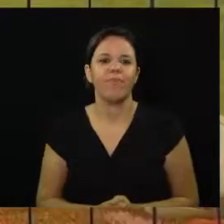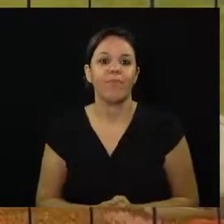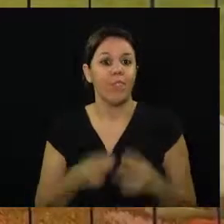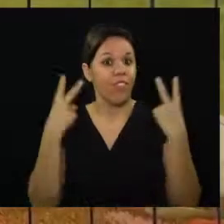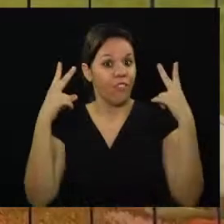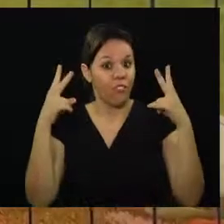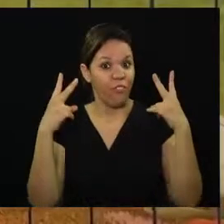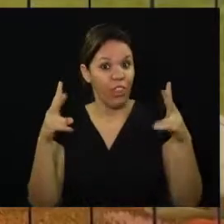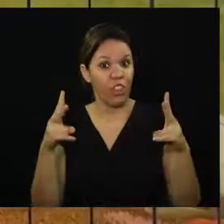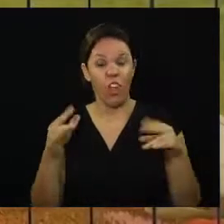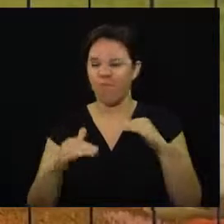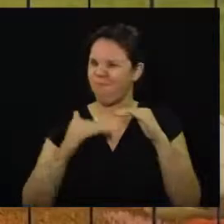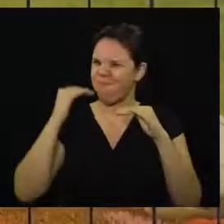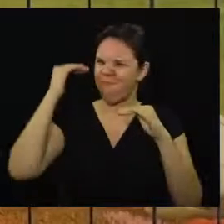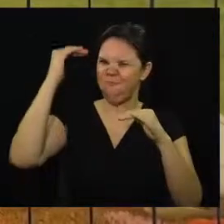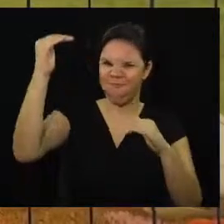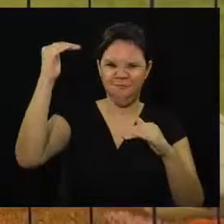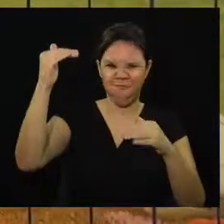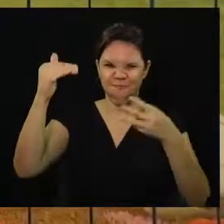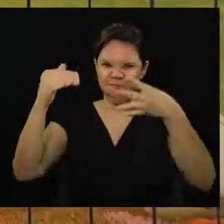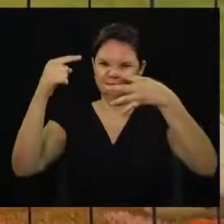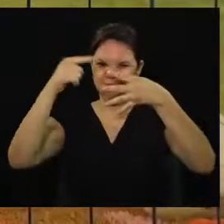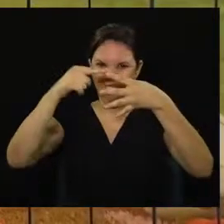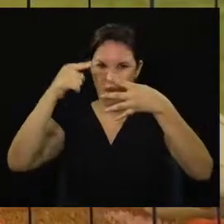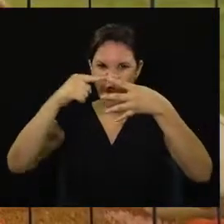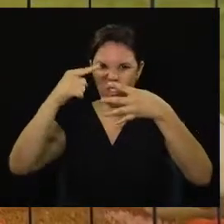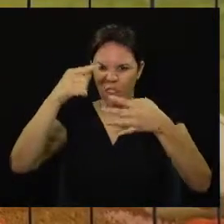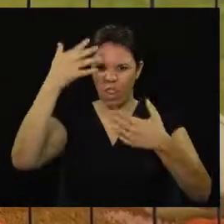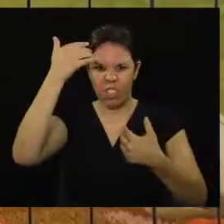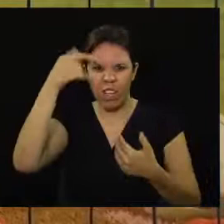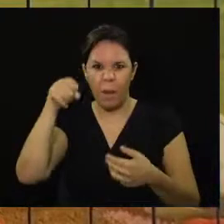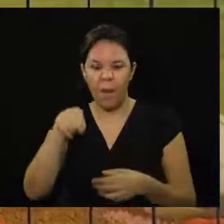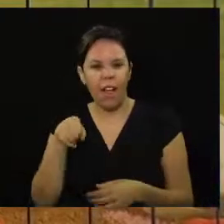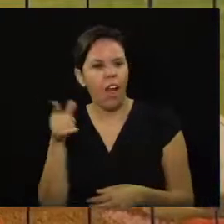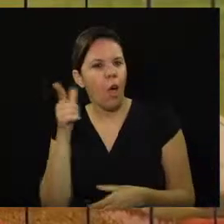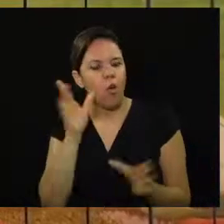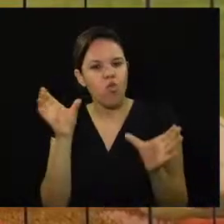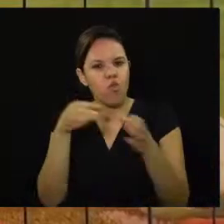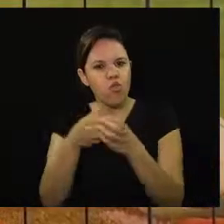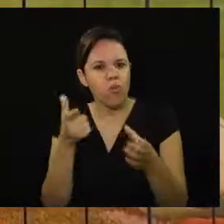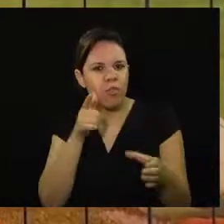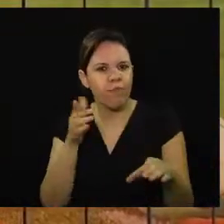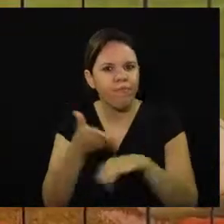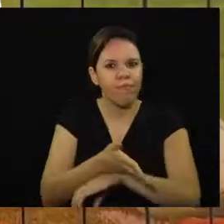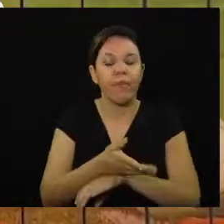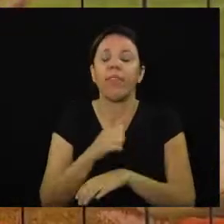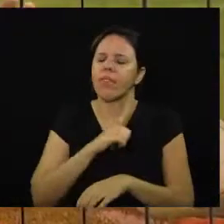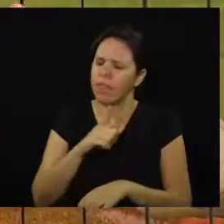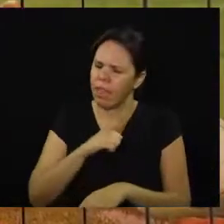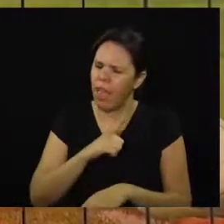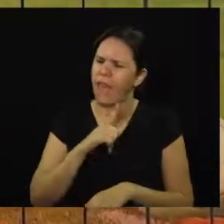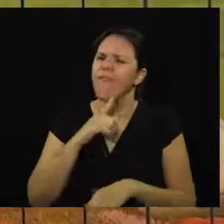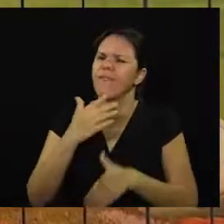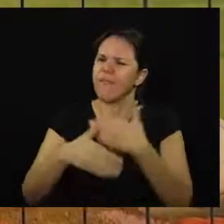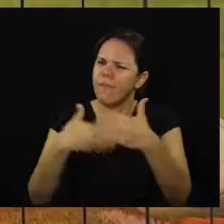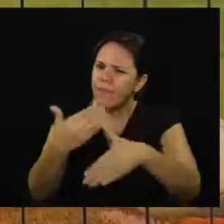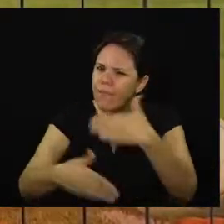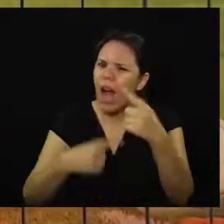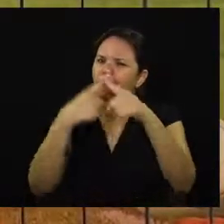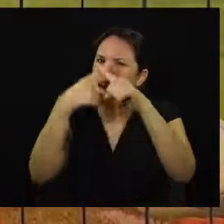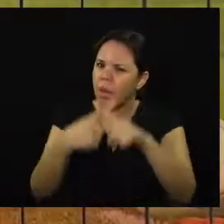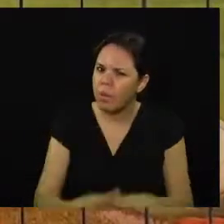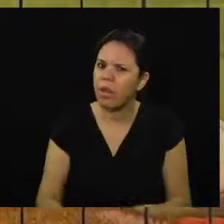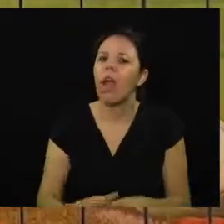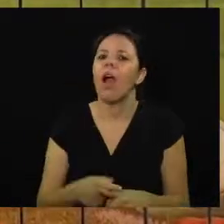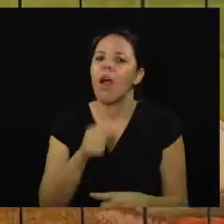vitória que coloca a ponte na quarta colocação no grupo que conquista o acesso claro que ainda tem muitas rodadas pela